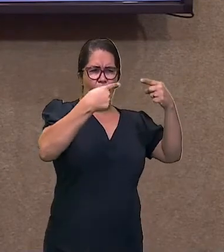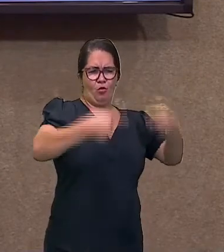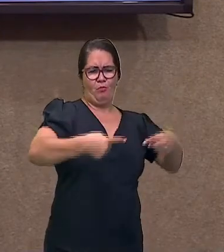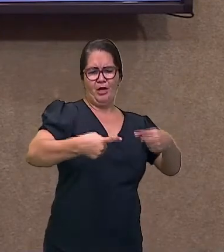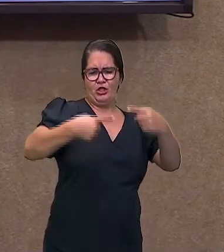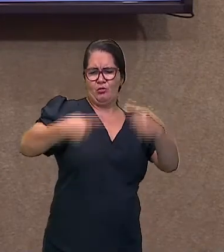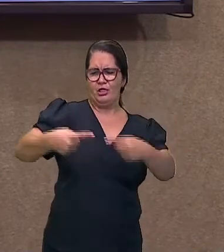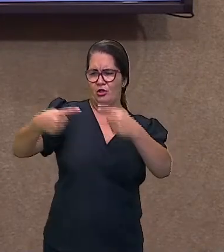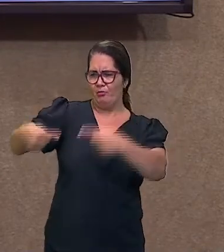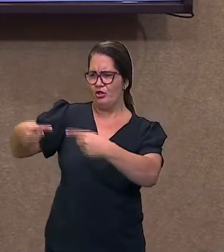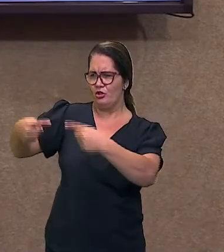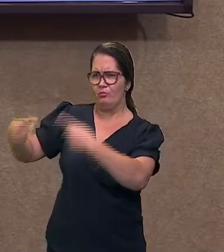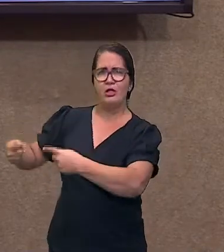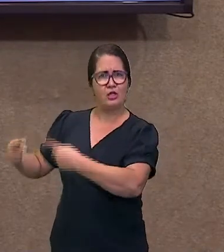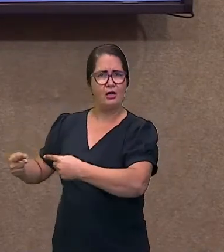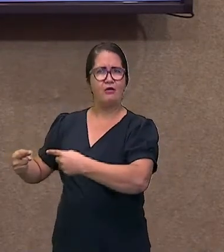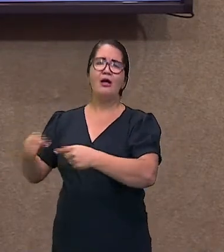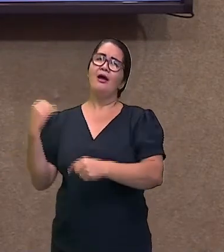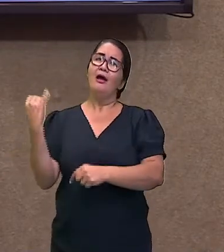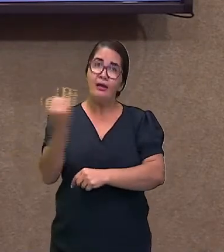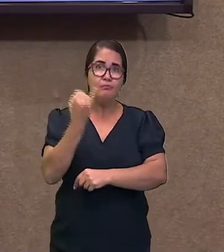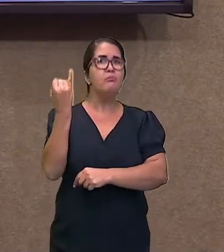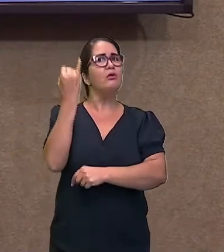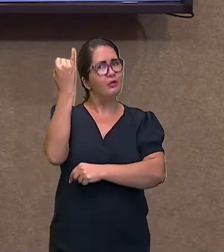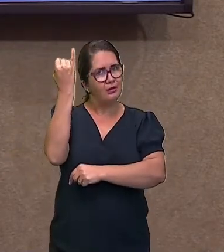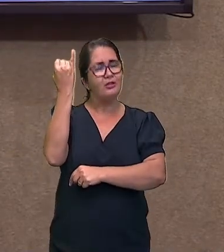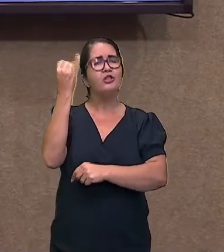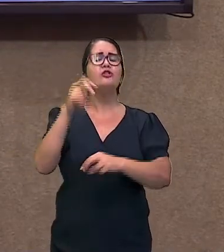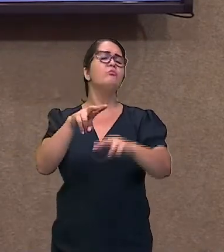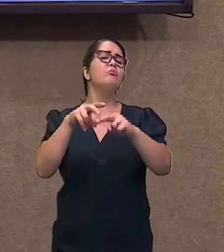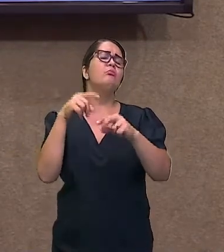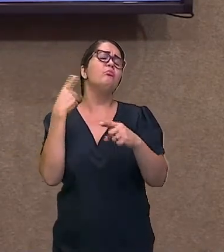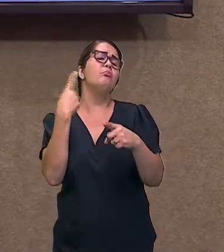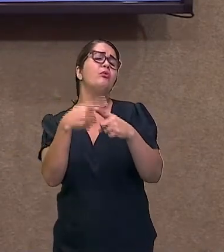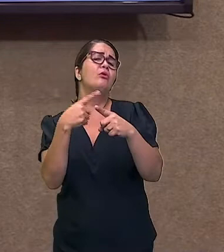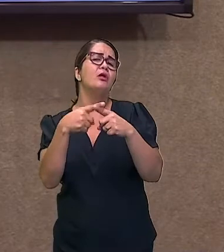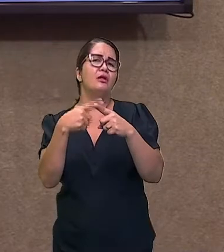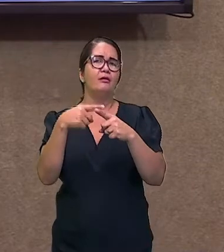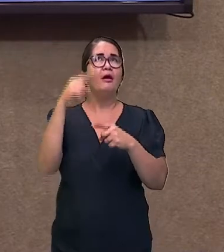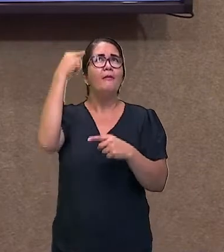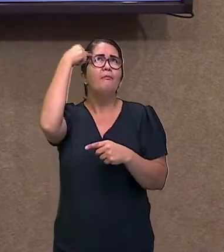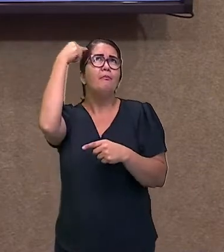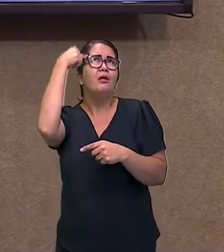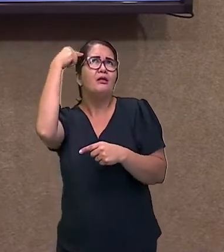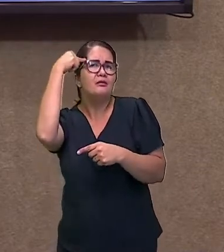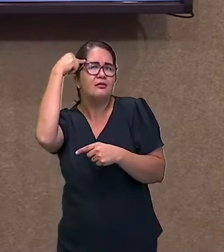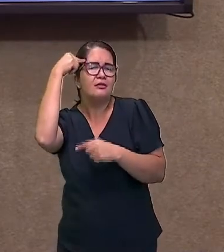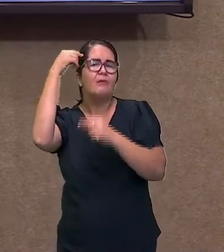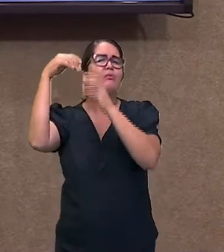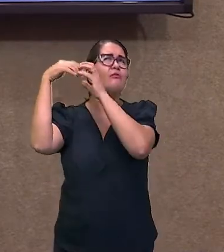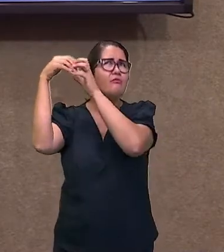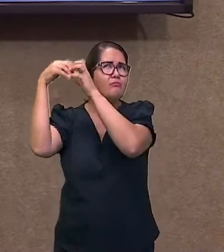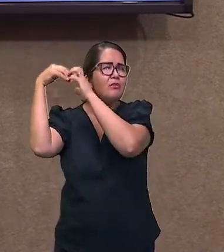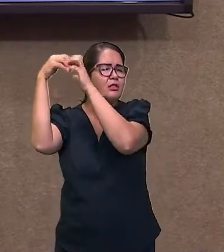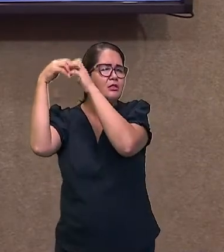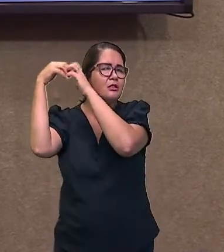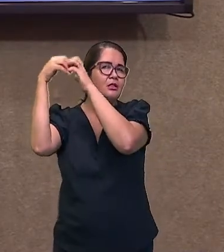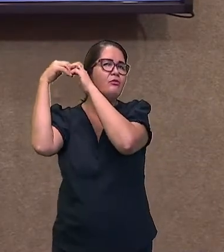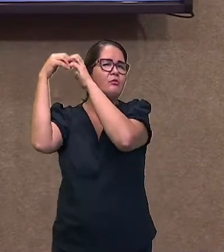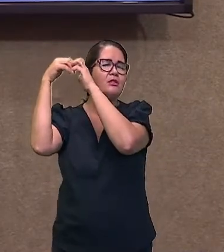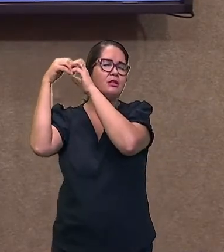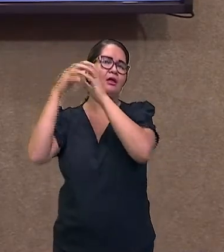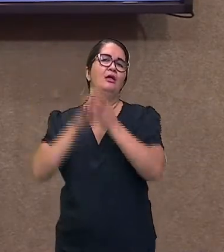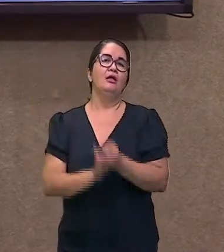presente a competição. Por quê? Pensa. Vamos pensar num bichinho bem